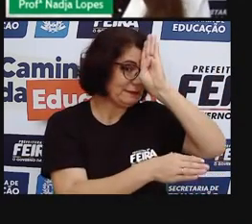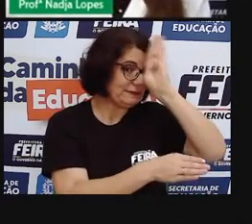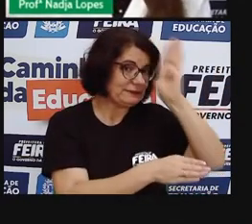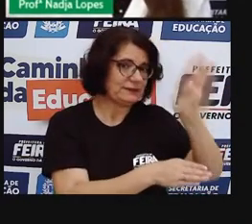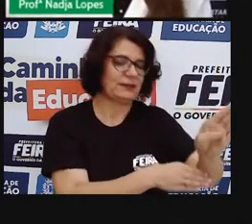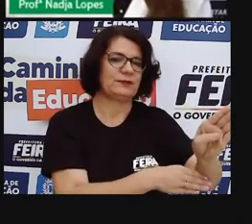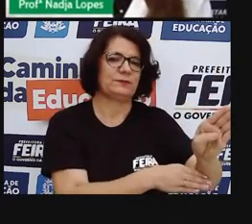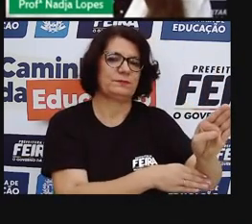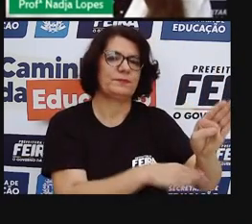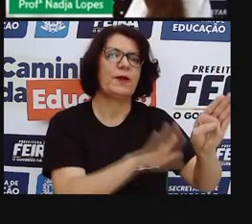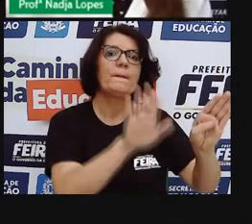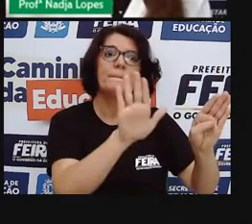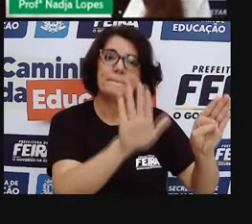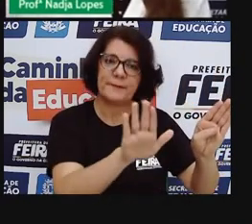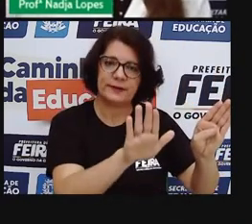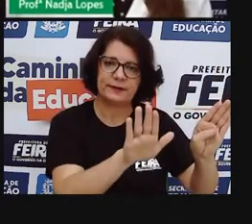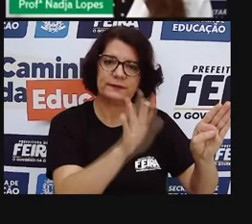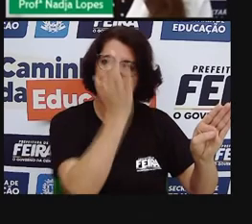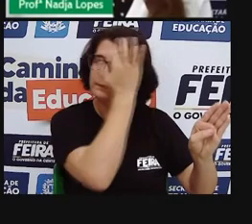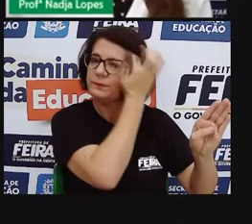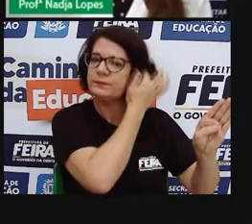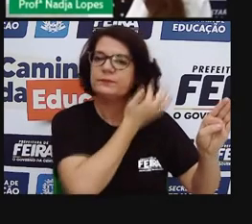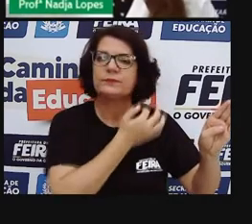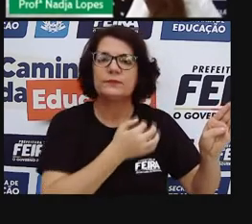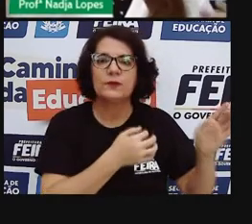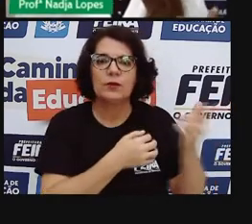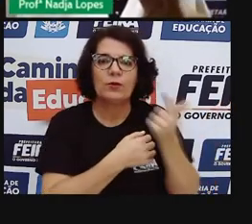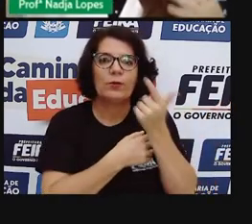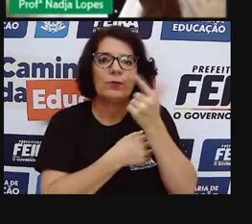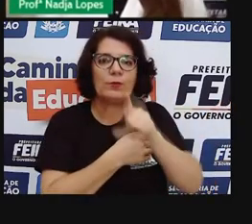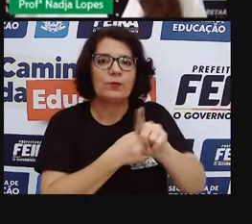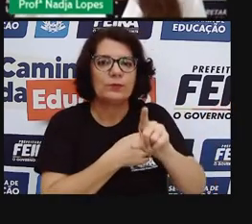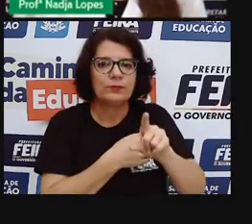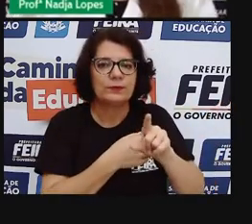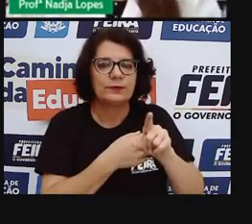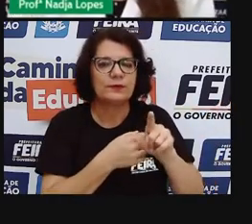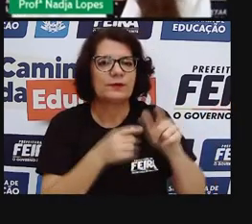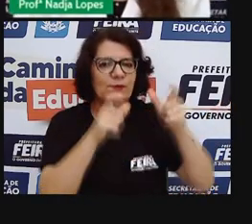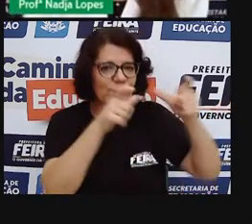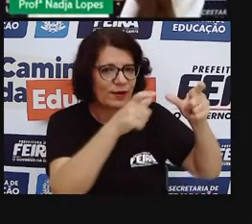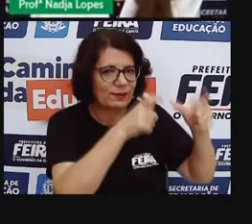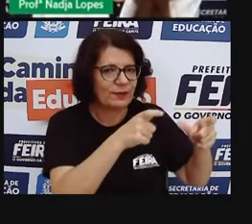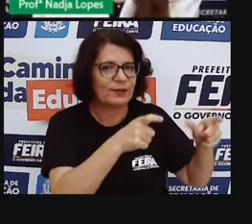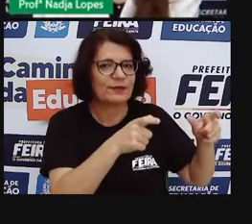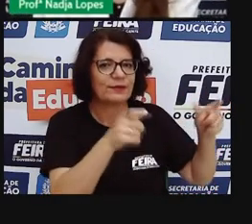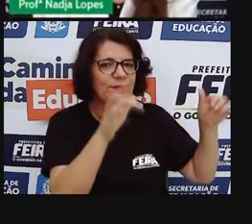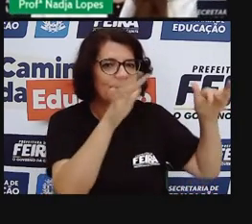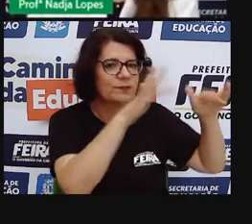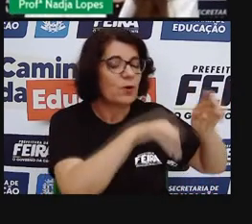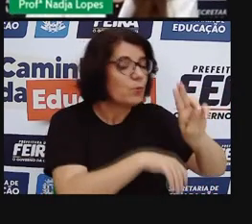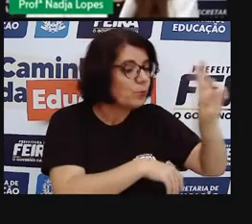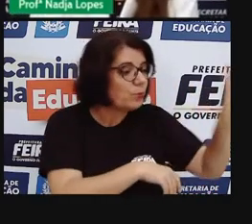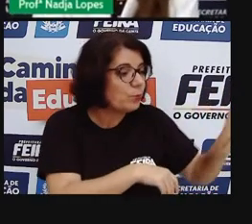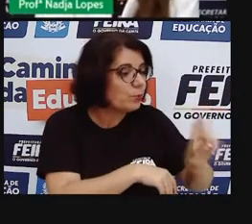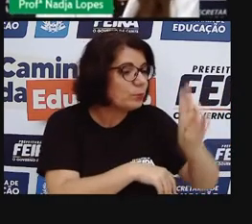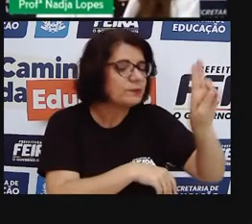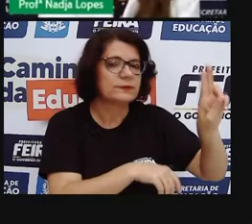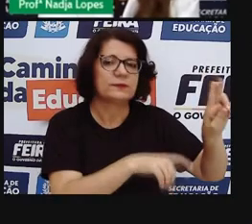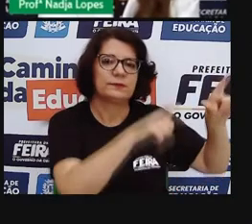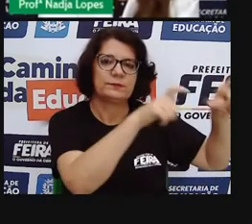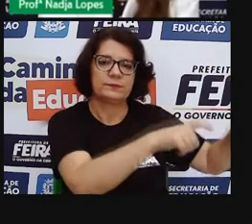Pessoas de fora, né? De outros locais, eles usam esse espaço dessas cidades também para